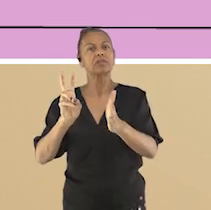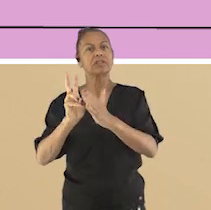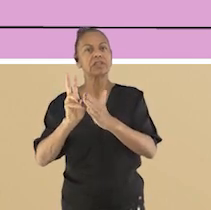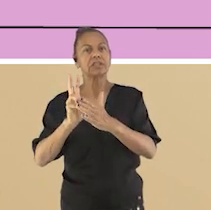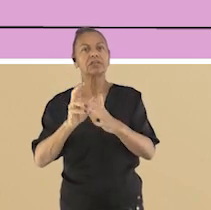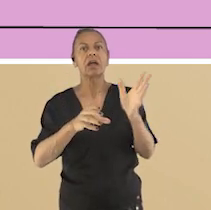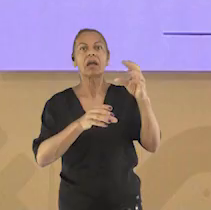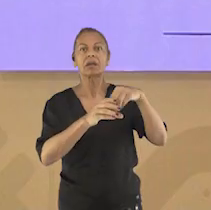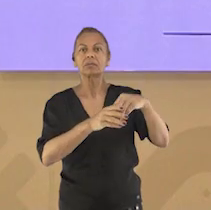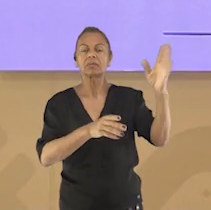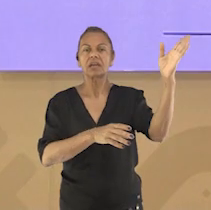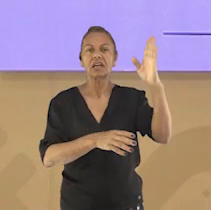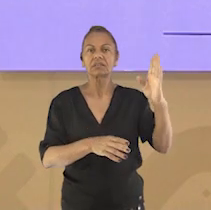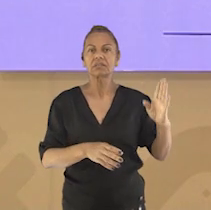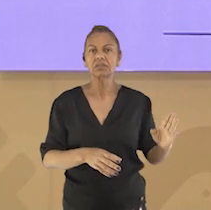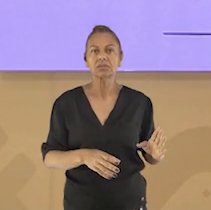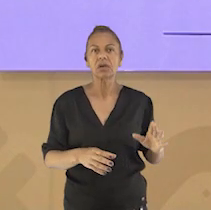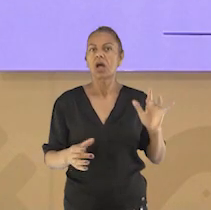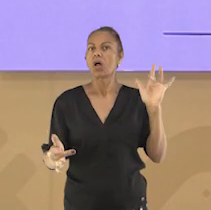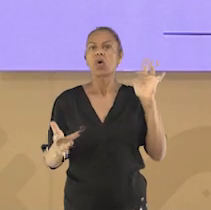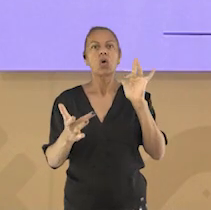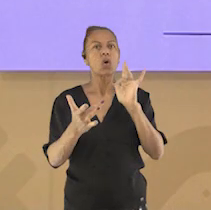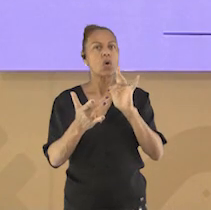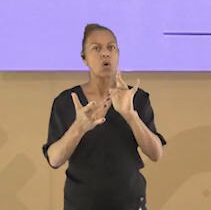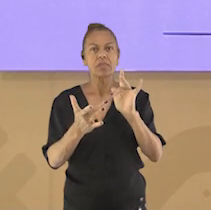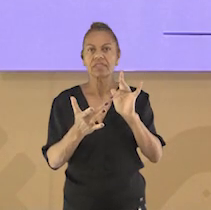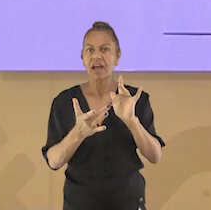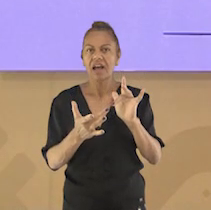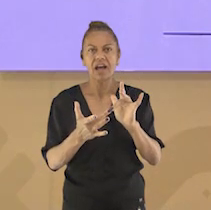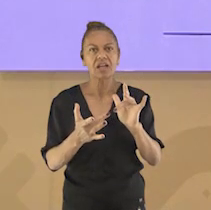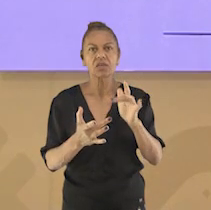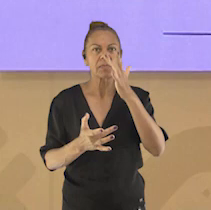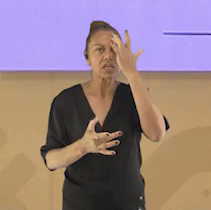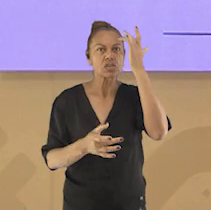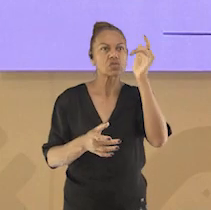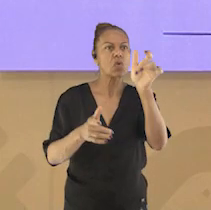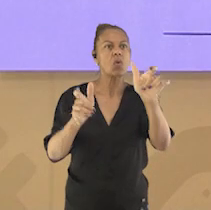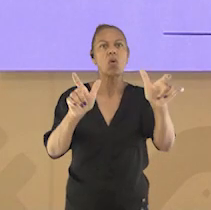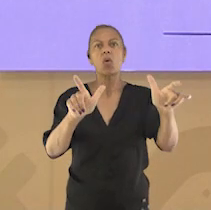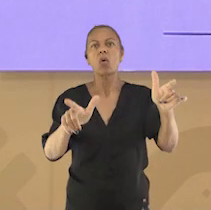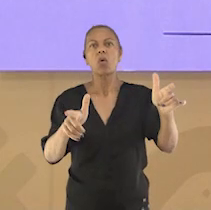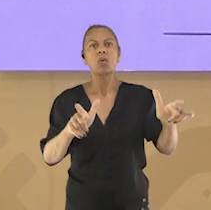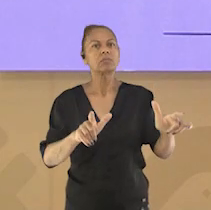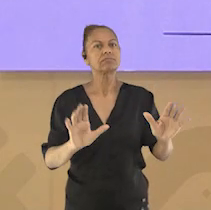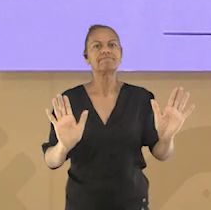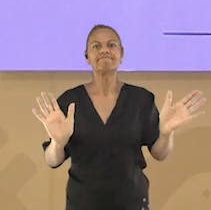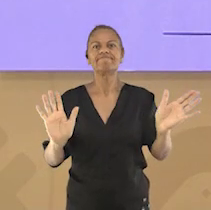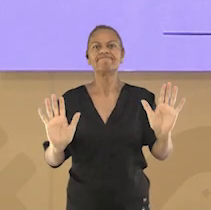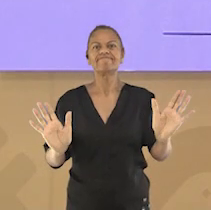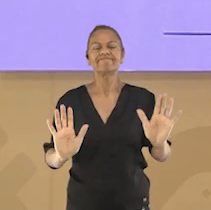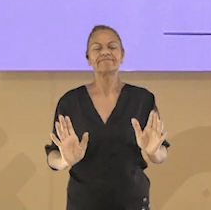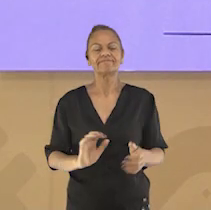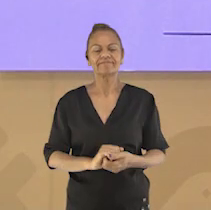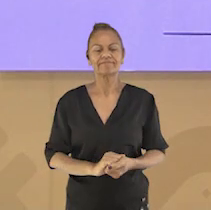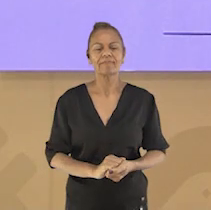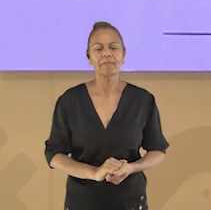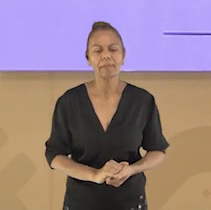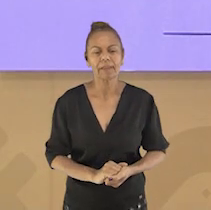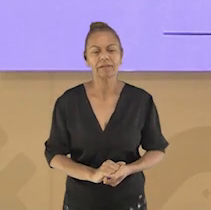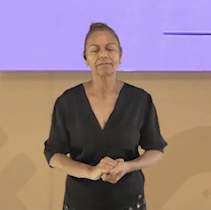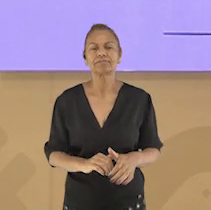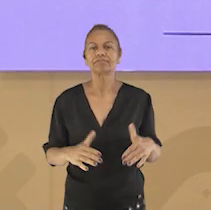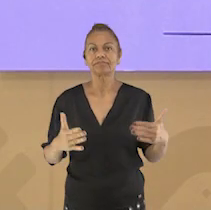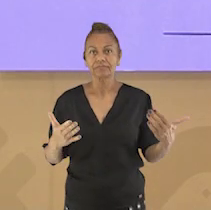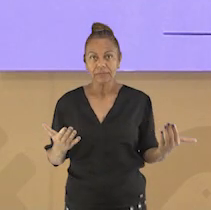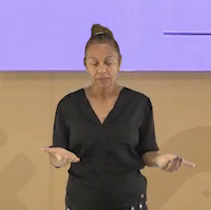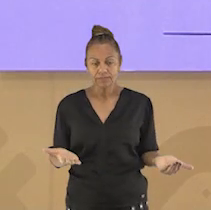civilizado. Vamos fazer uma atividade para perceber se você está aprendendo o que foi proposto para a